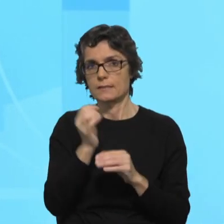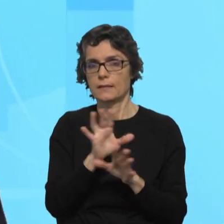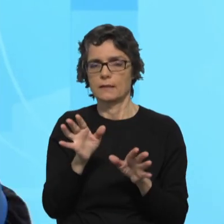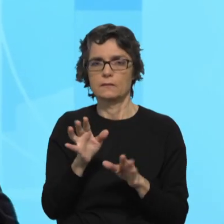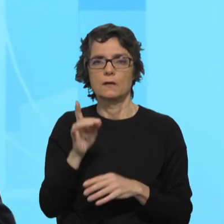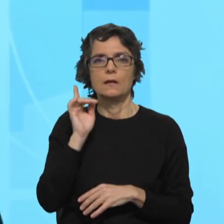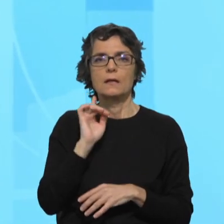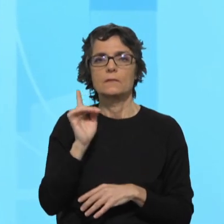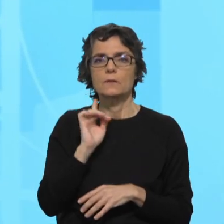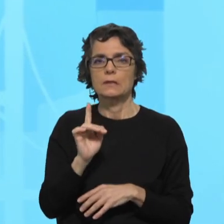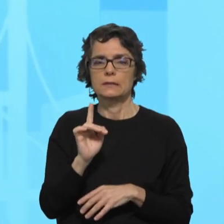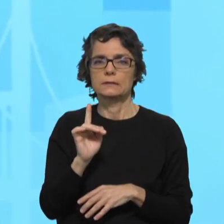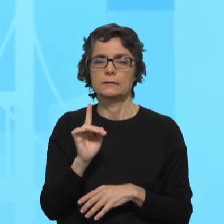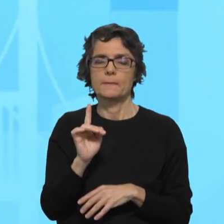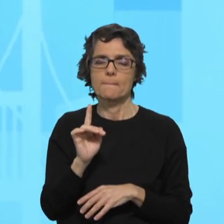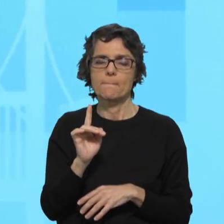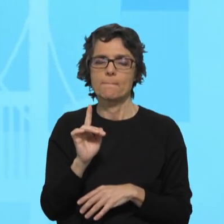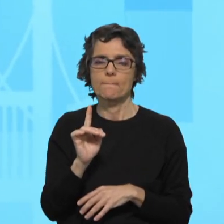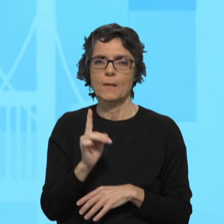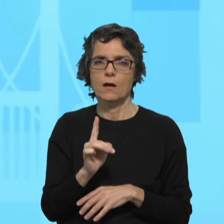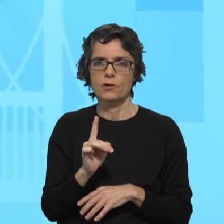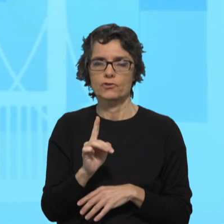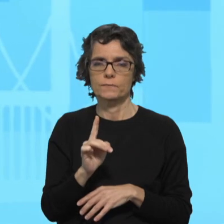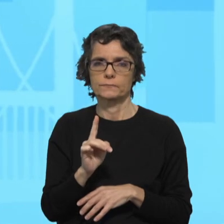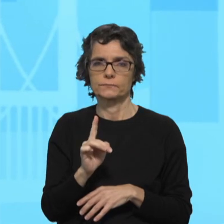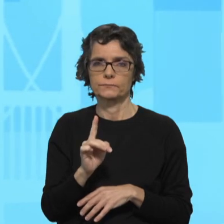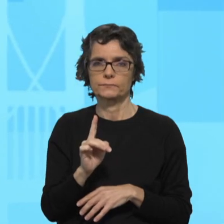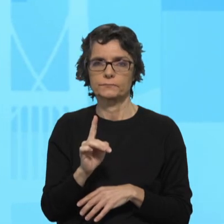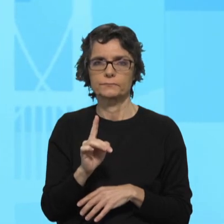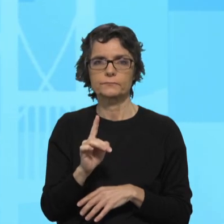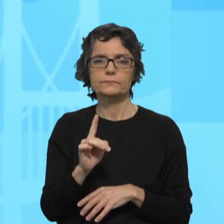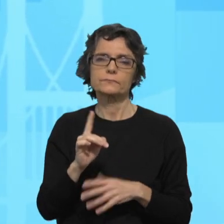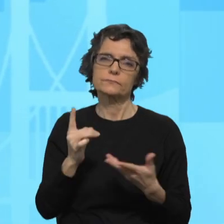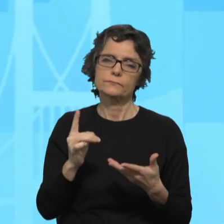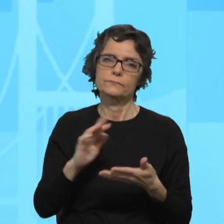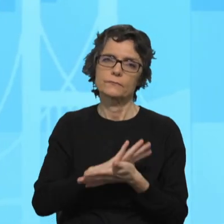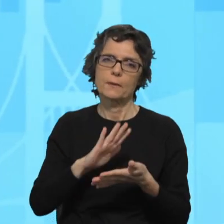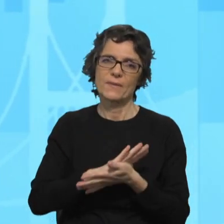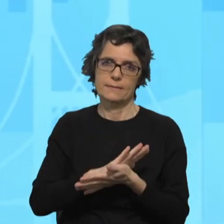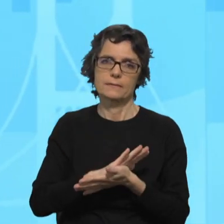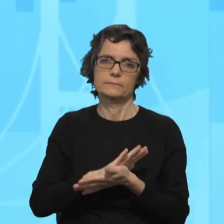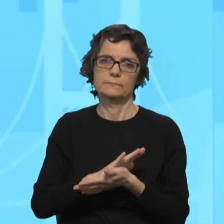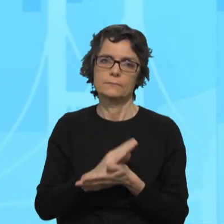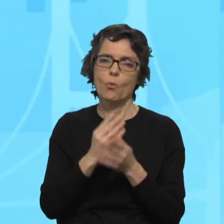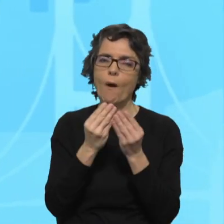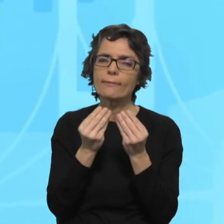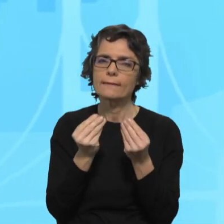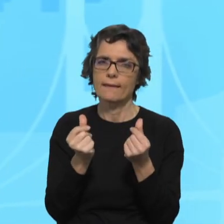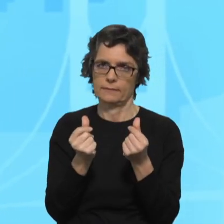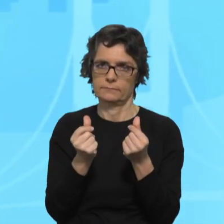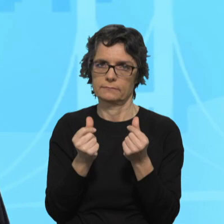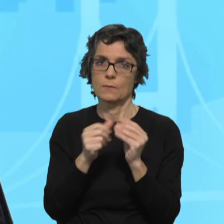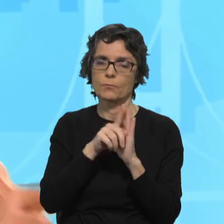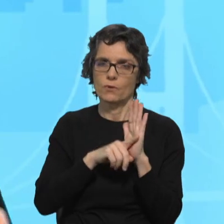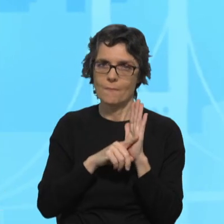audiência, enfim, calhar esta não é a melhor expressão, mas de olharmos para a imprensa de qualidade, para os programas de